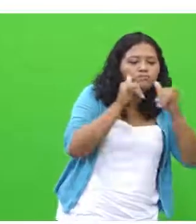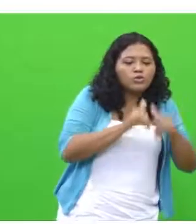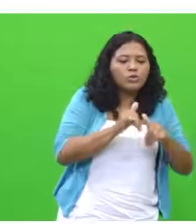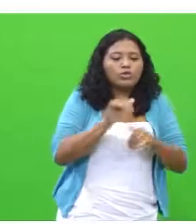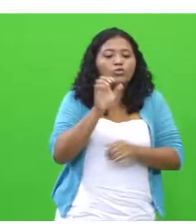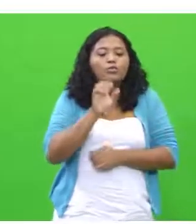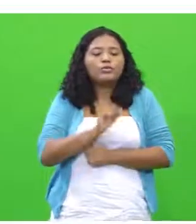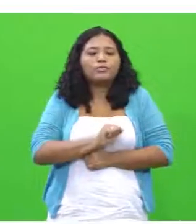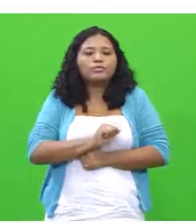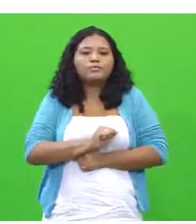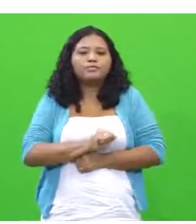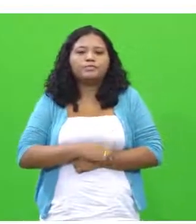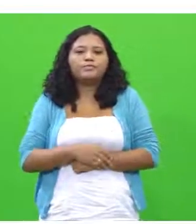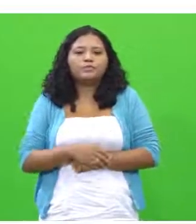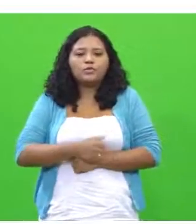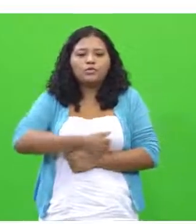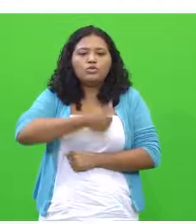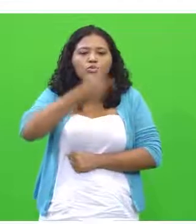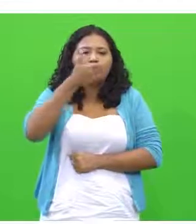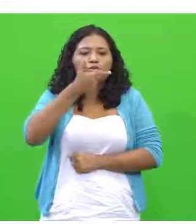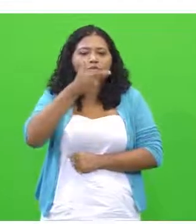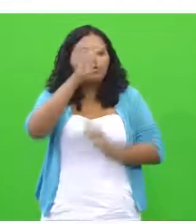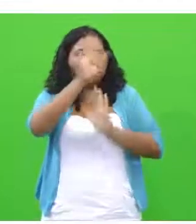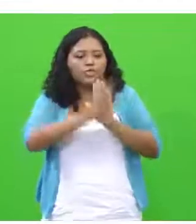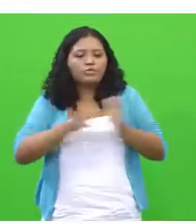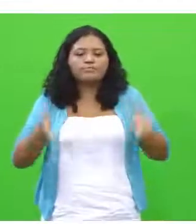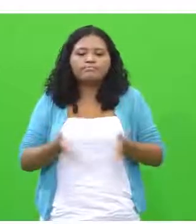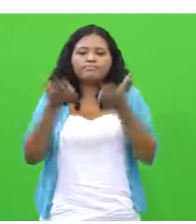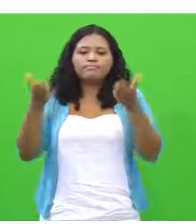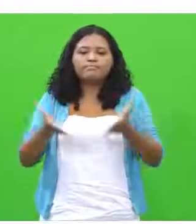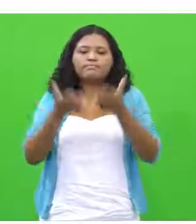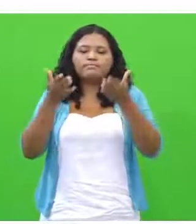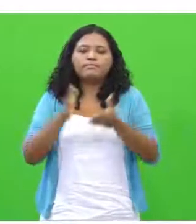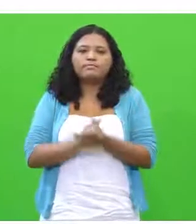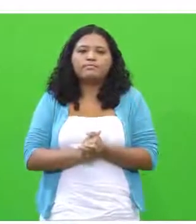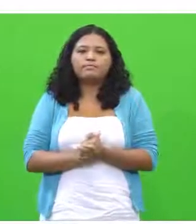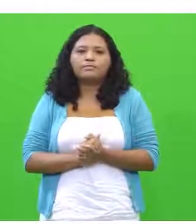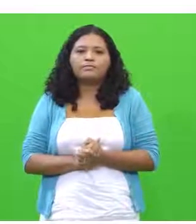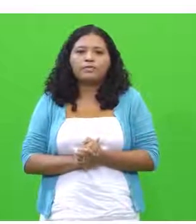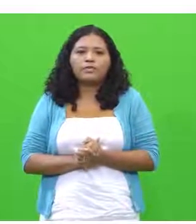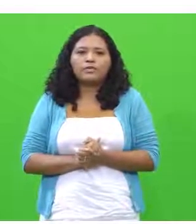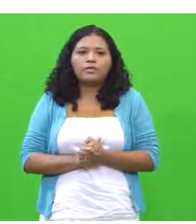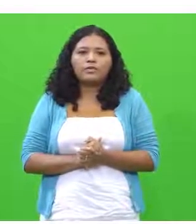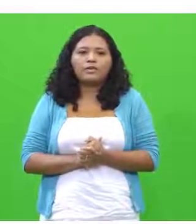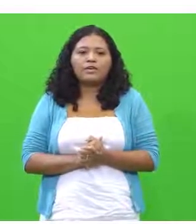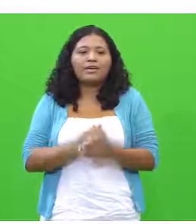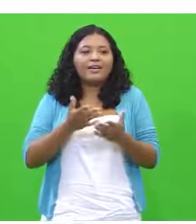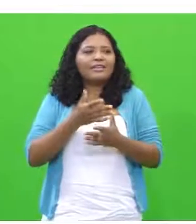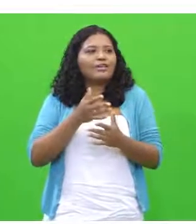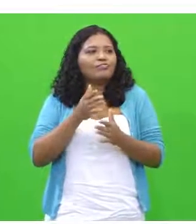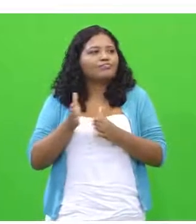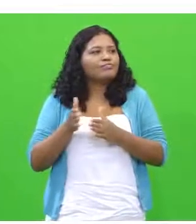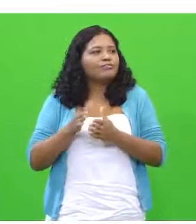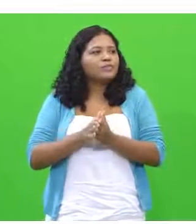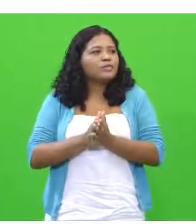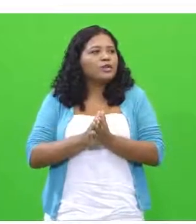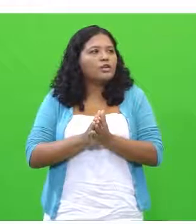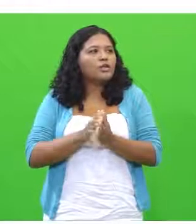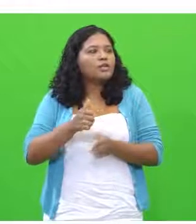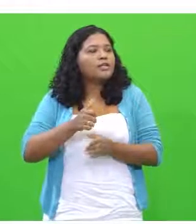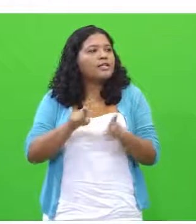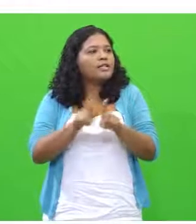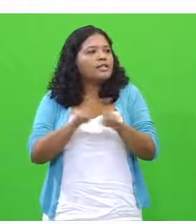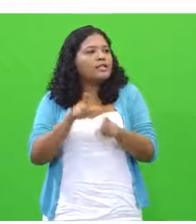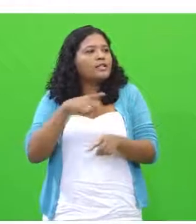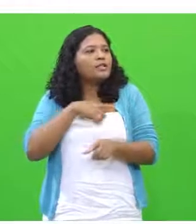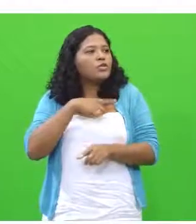empresários. Vamos lá para o segundo texto motivador. O segundo parágrafo tem as palavras destacadas também. Destaque aí, Lúcia, por favor. O